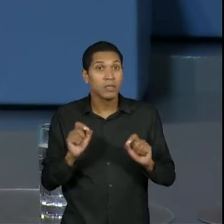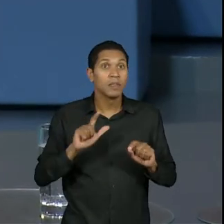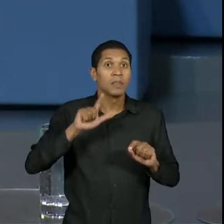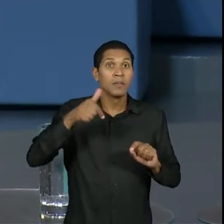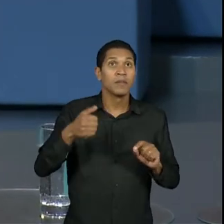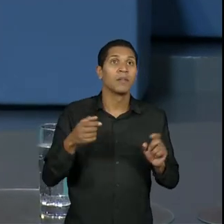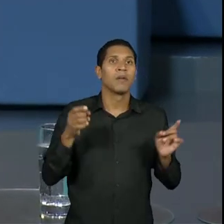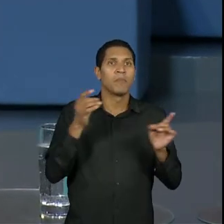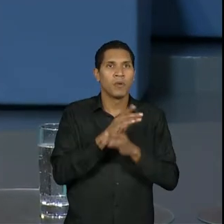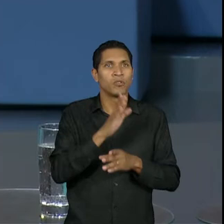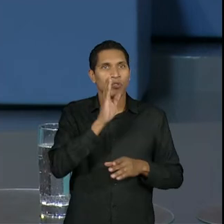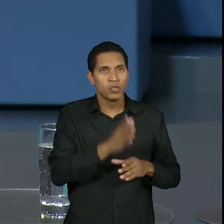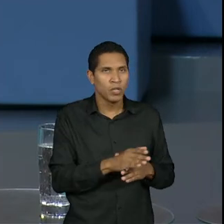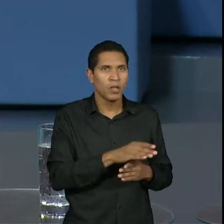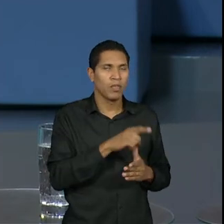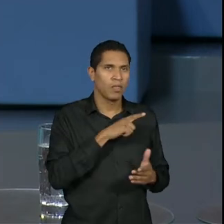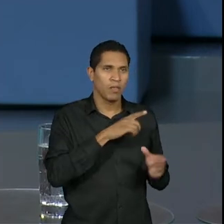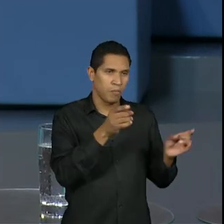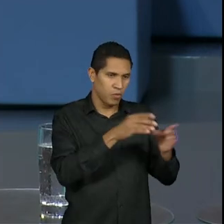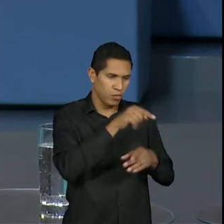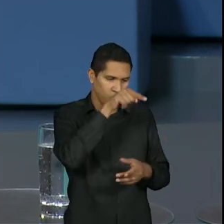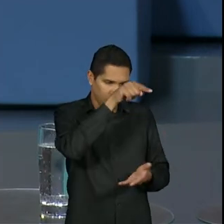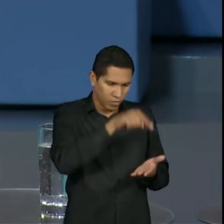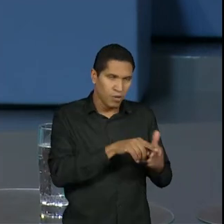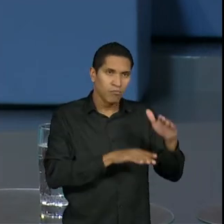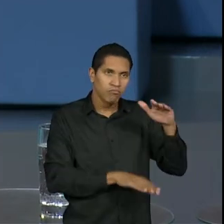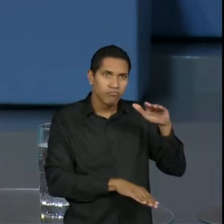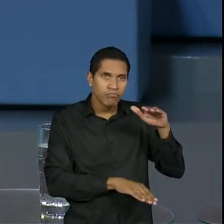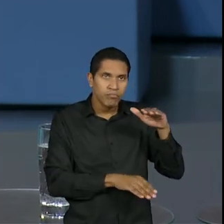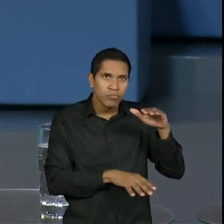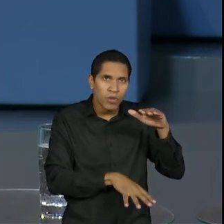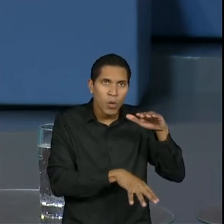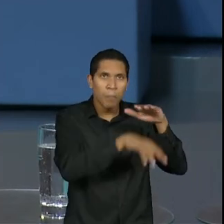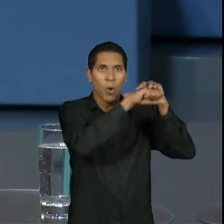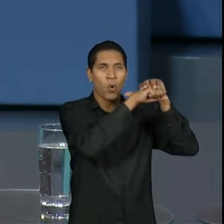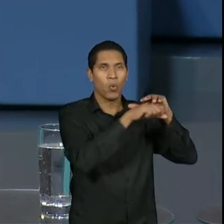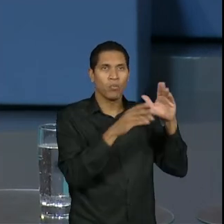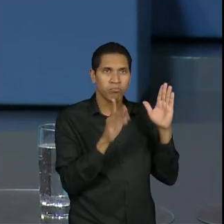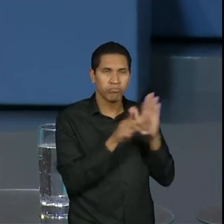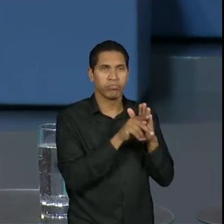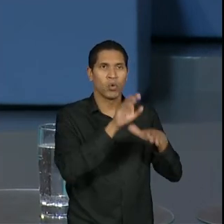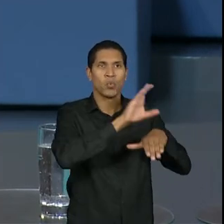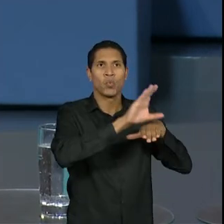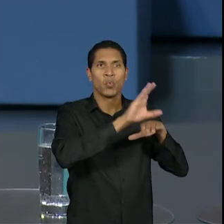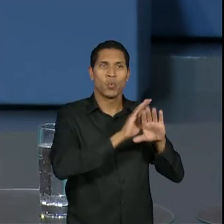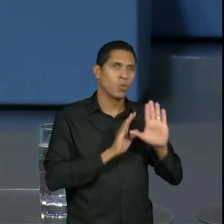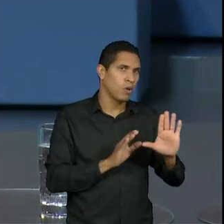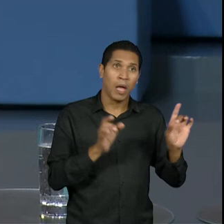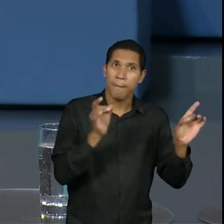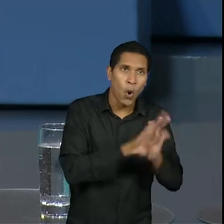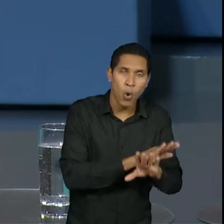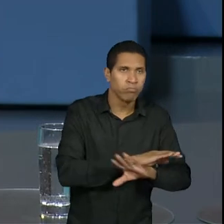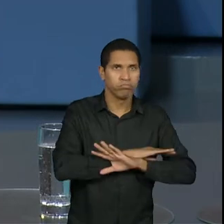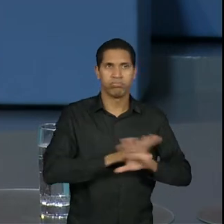um número de certificados com uma carga horária na modalidade curso, acabou.